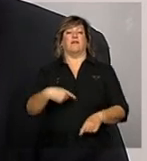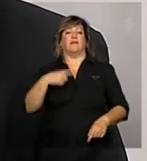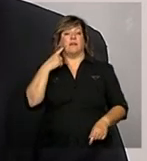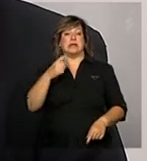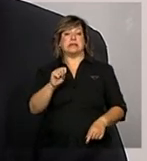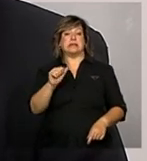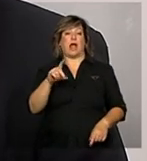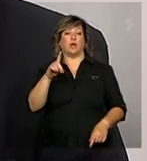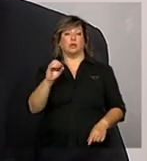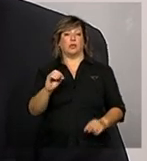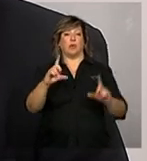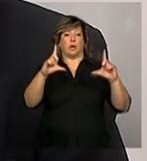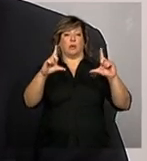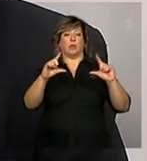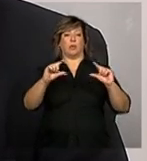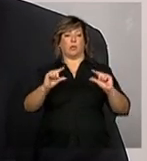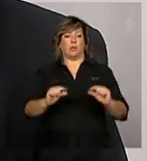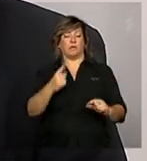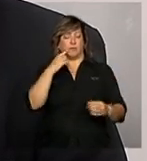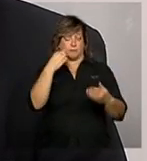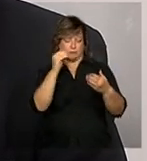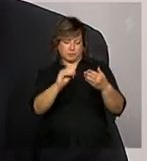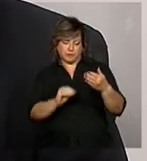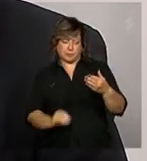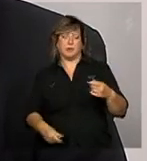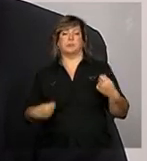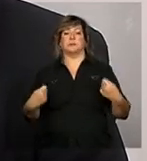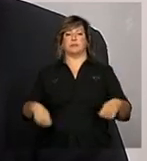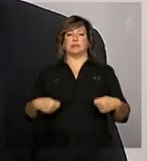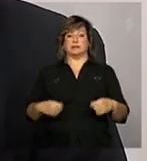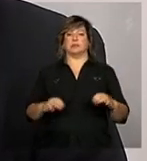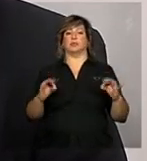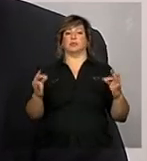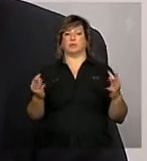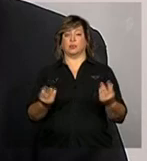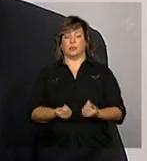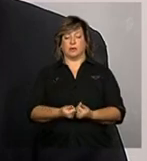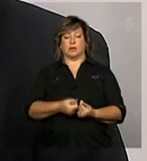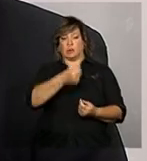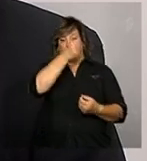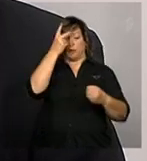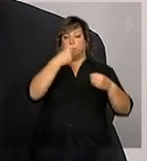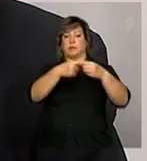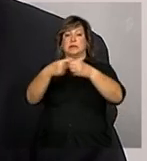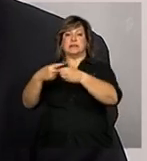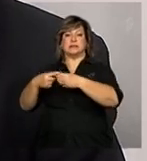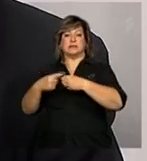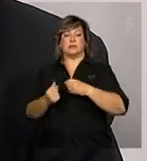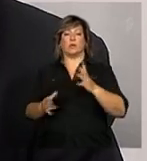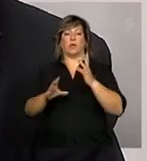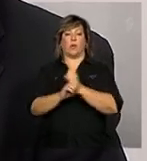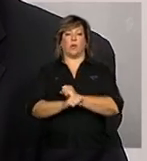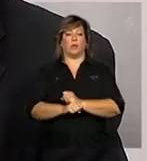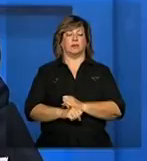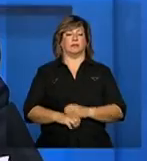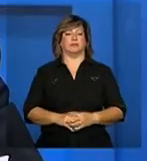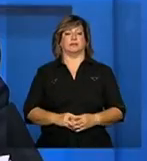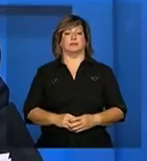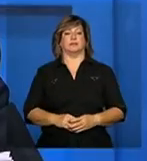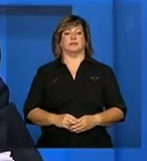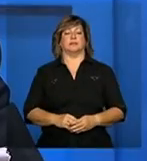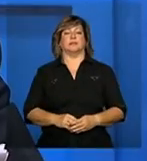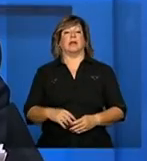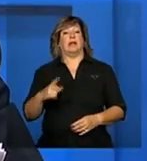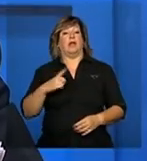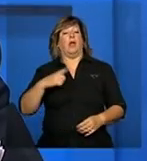financeiro do município das contas da assistência social no município ou no estado tem uma outra pergunta